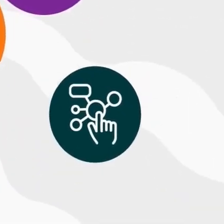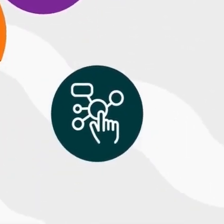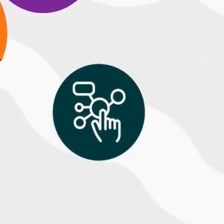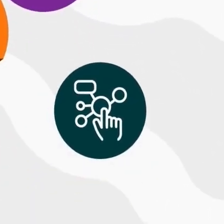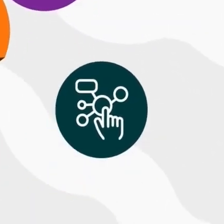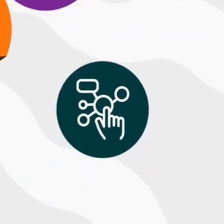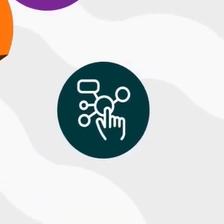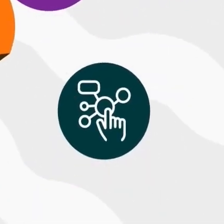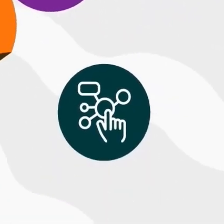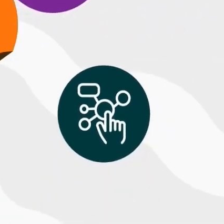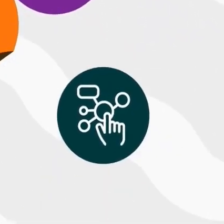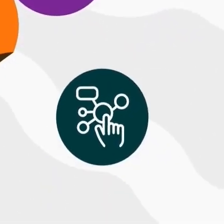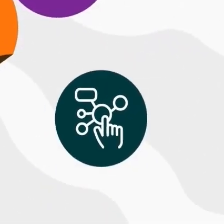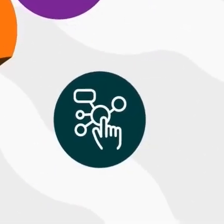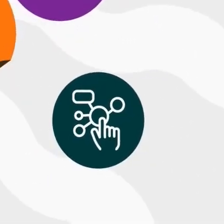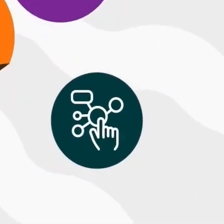do E aí A arte faz cotidiano. E faz do do aí